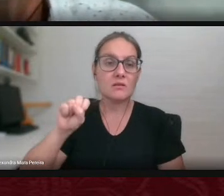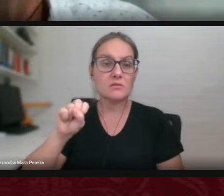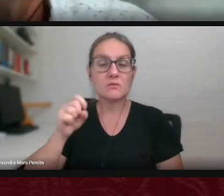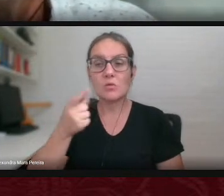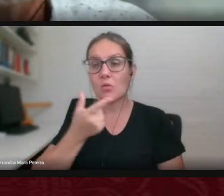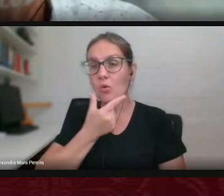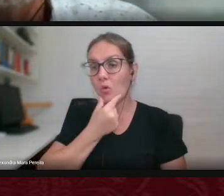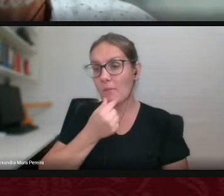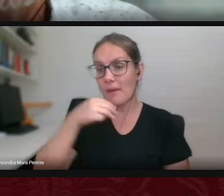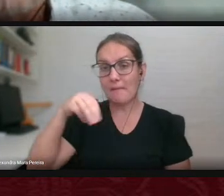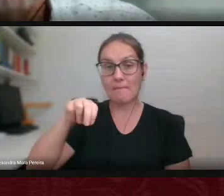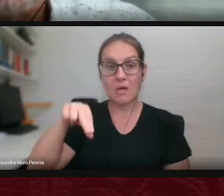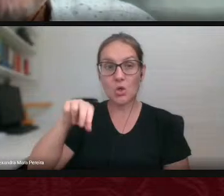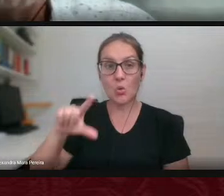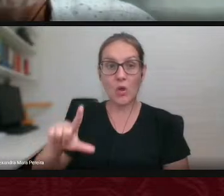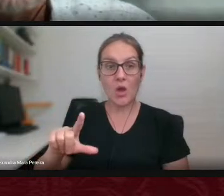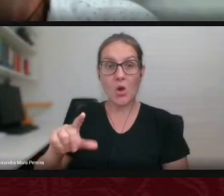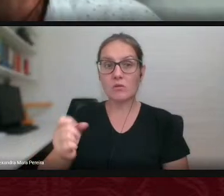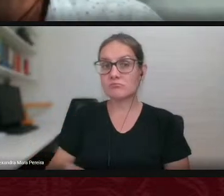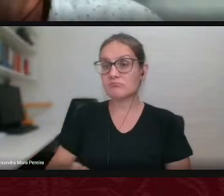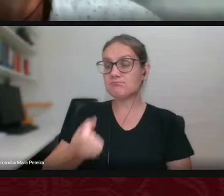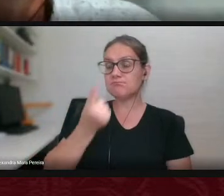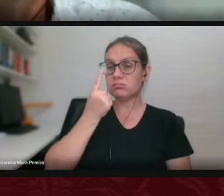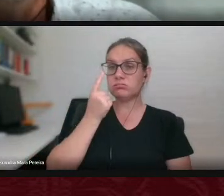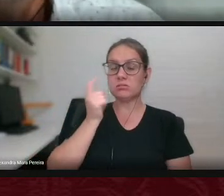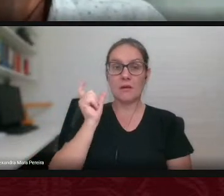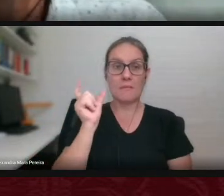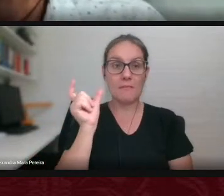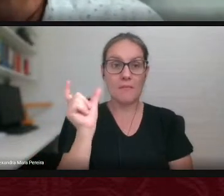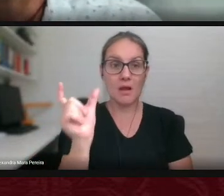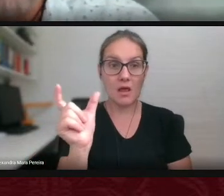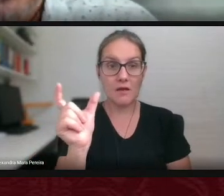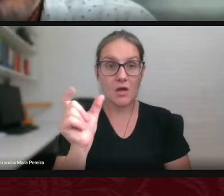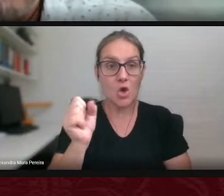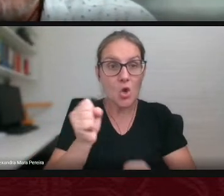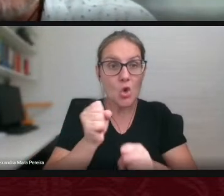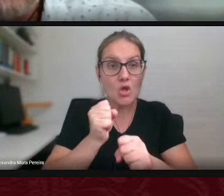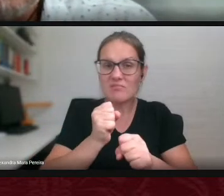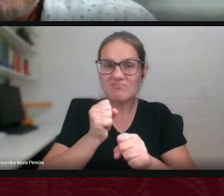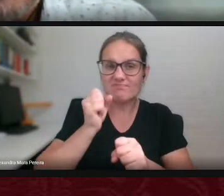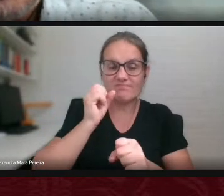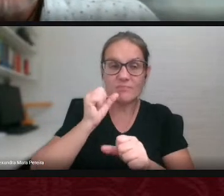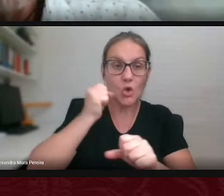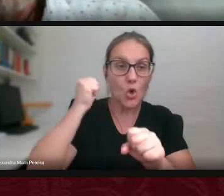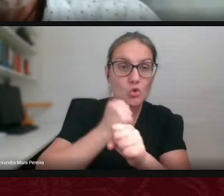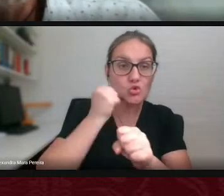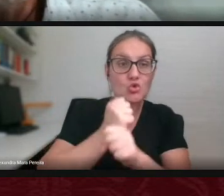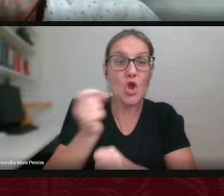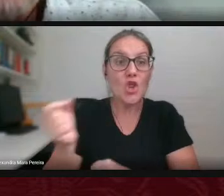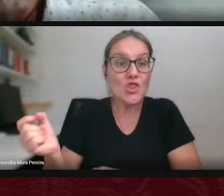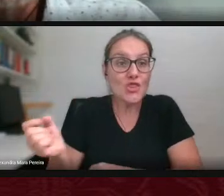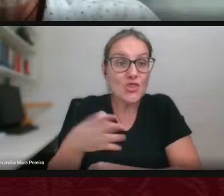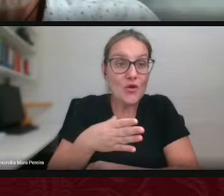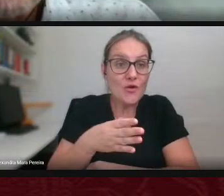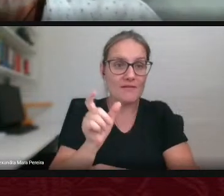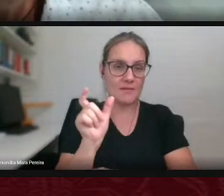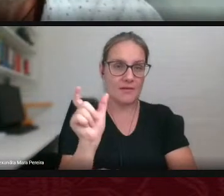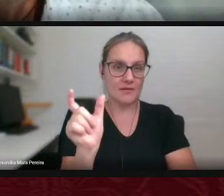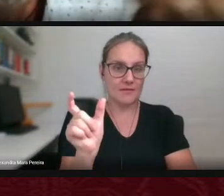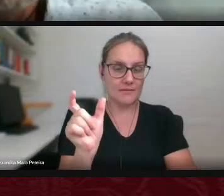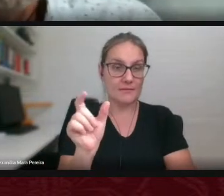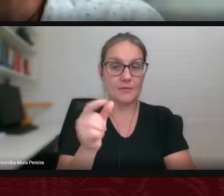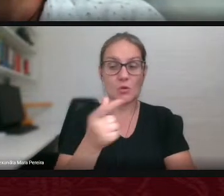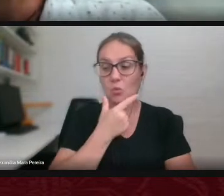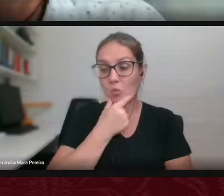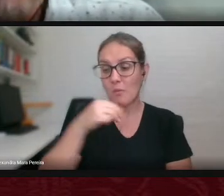de Barros estranha a palavra construindo novas palavras então o Manuel de Barros ele